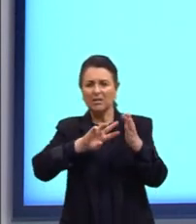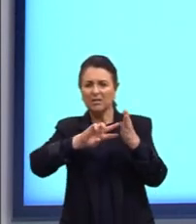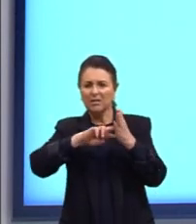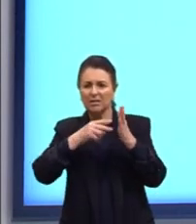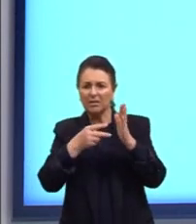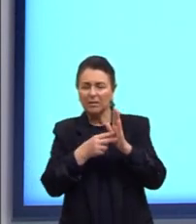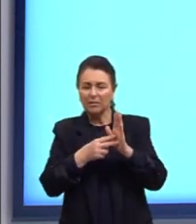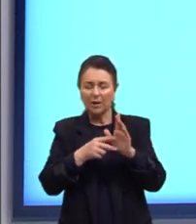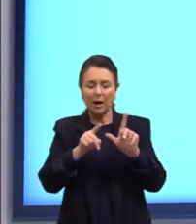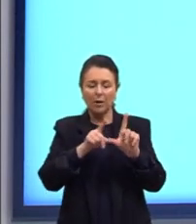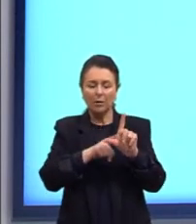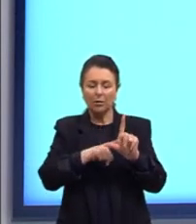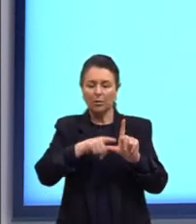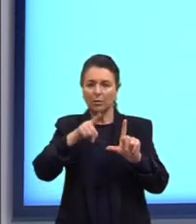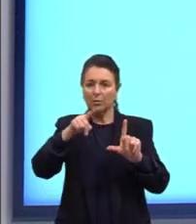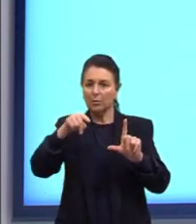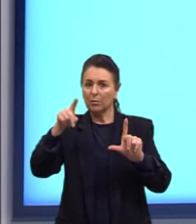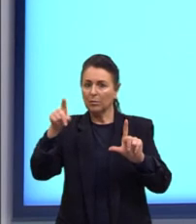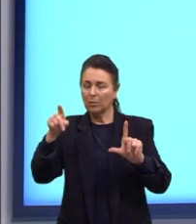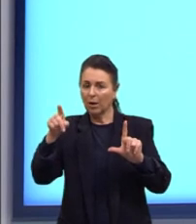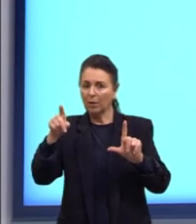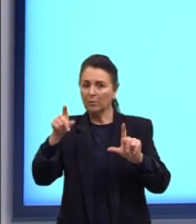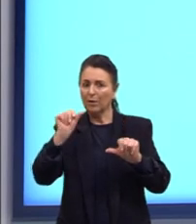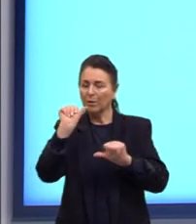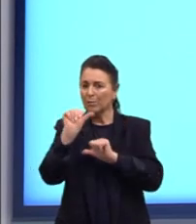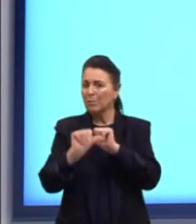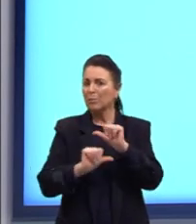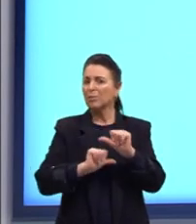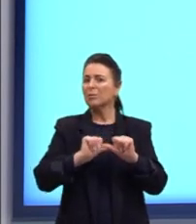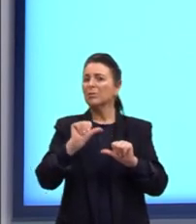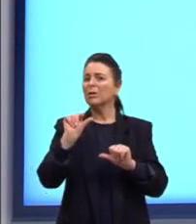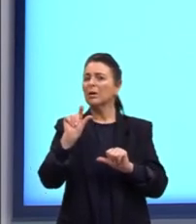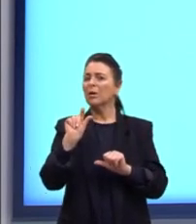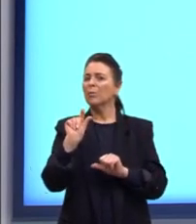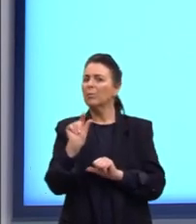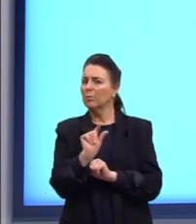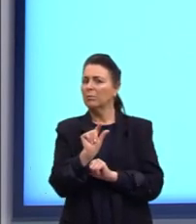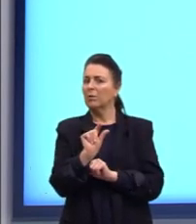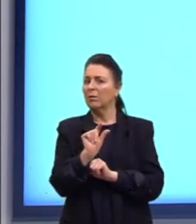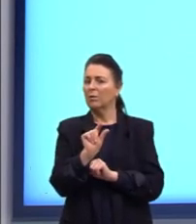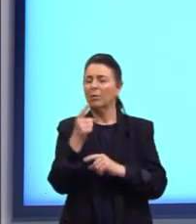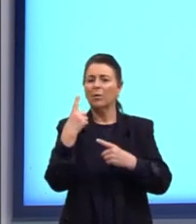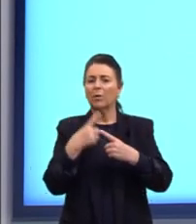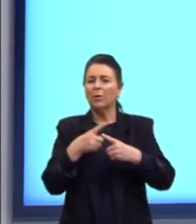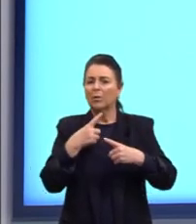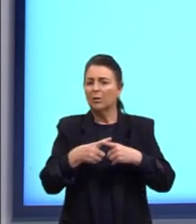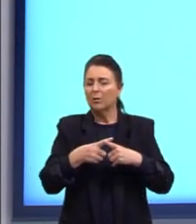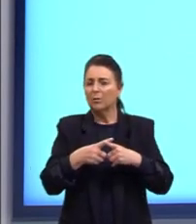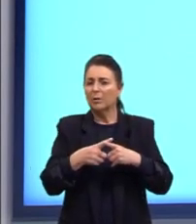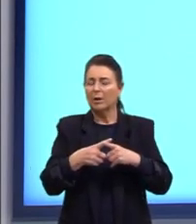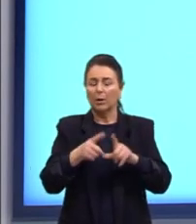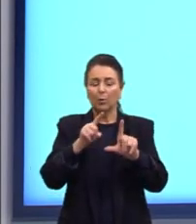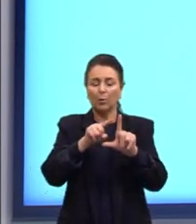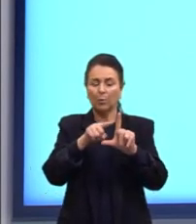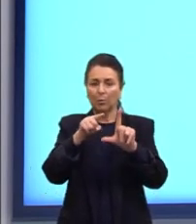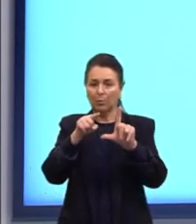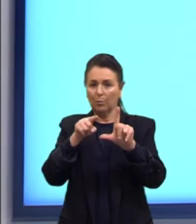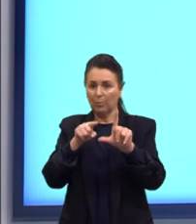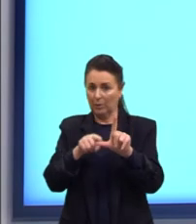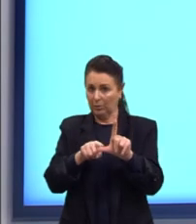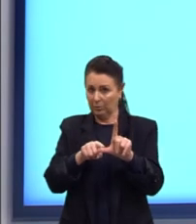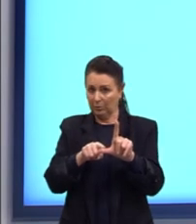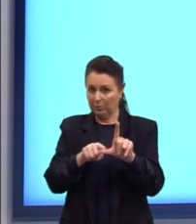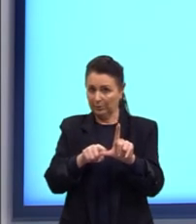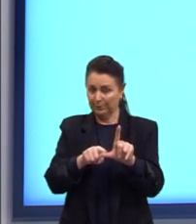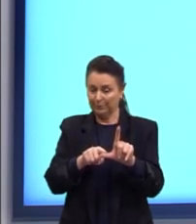nosso gráfico ele sofreria alguma deformação porque eu estaria pegando o ângulo aqui em questão